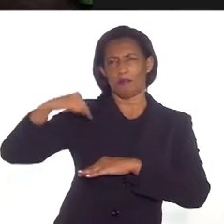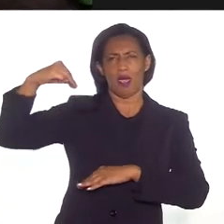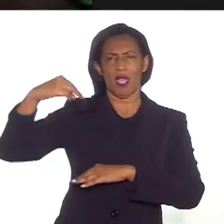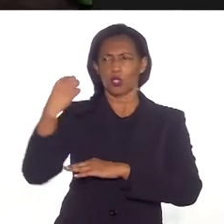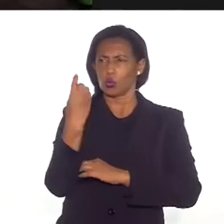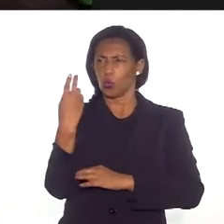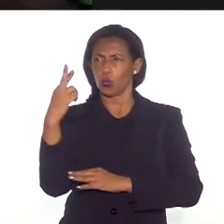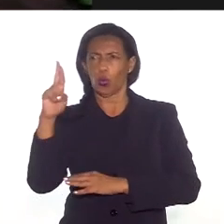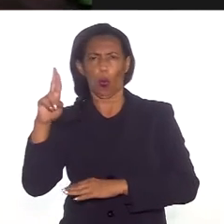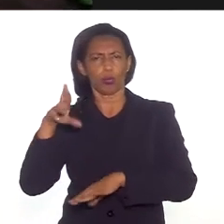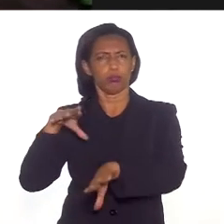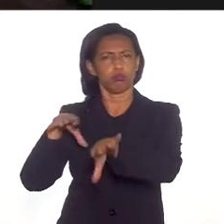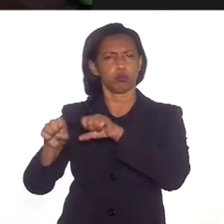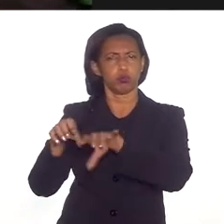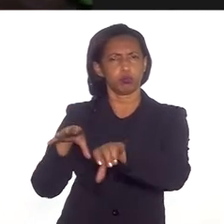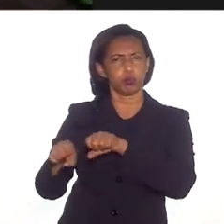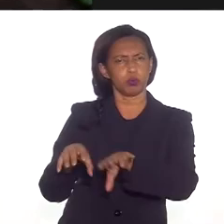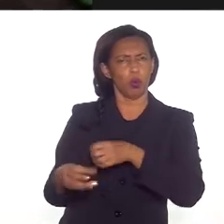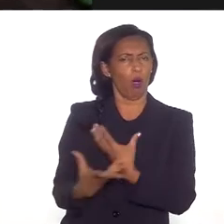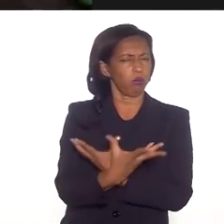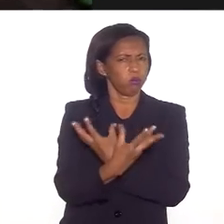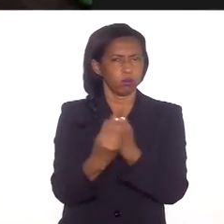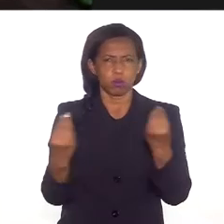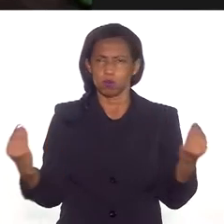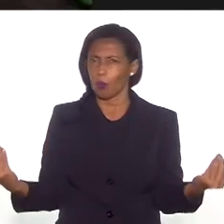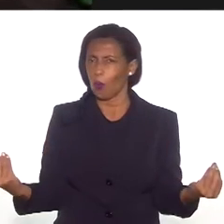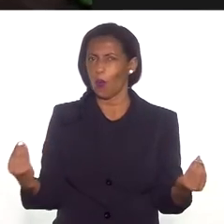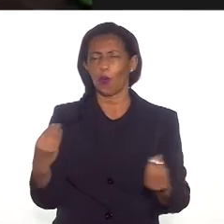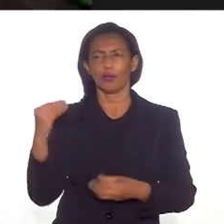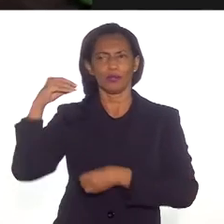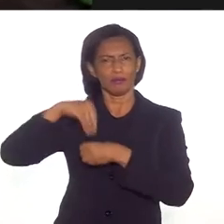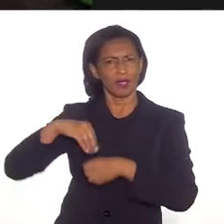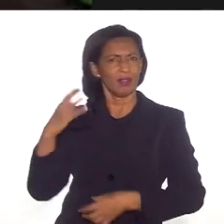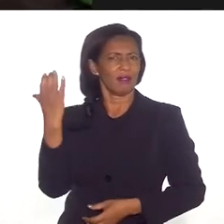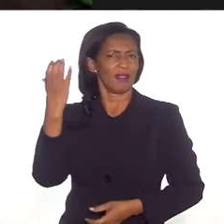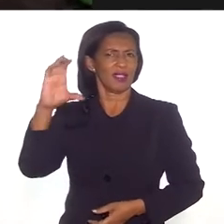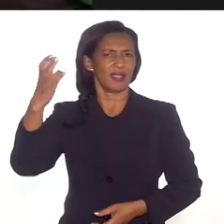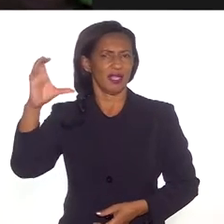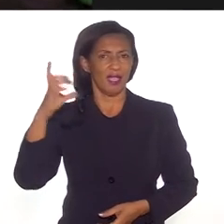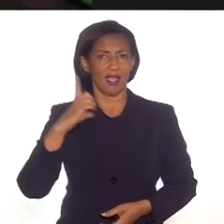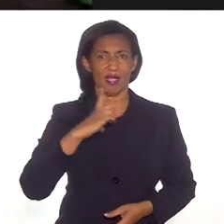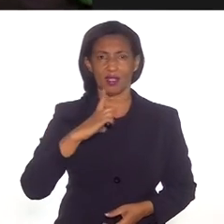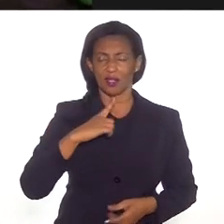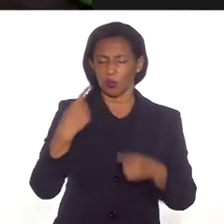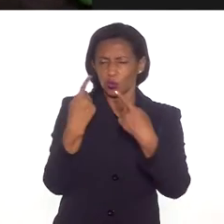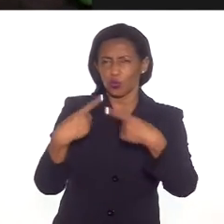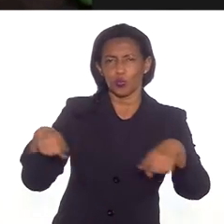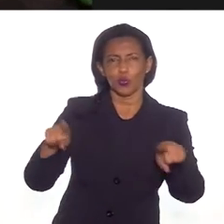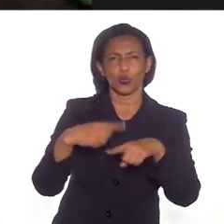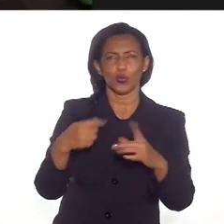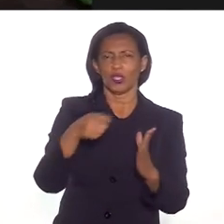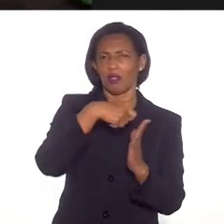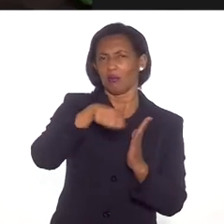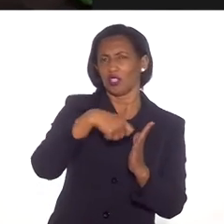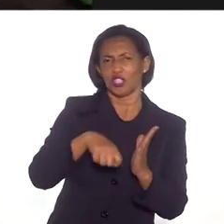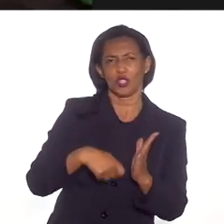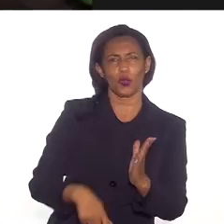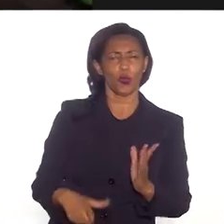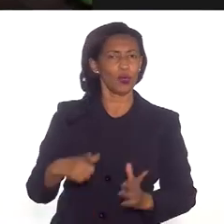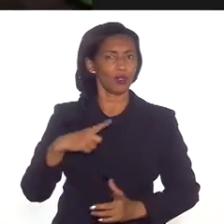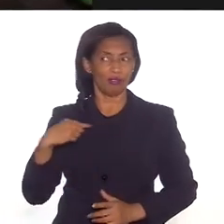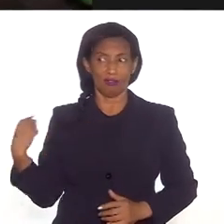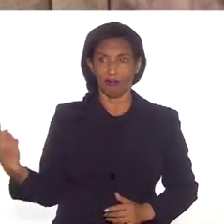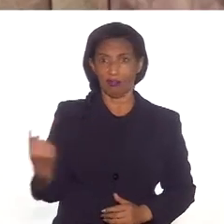doutores, muitos graduados em muitas disciplinas da ciência. Nós temos músicos, temos escritores.